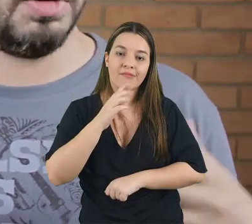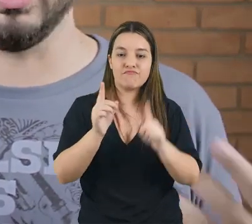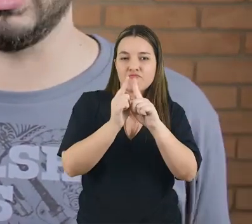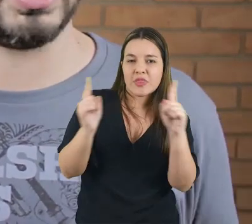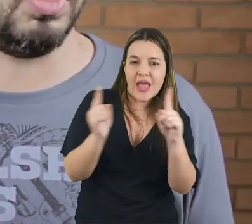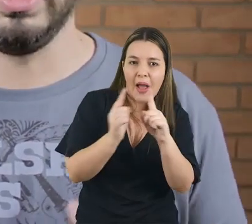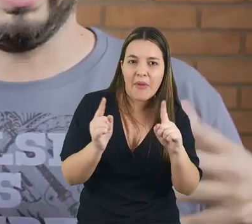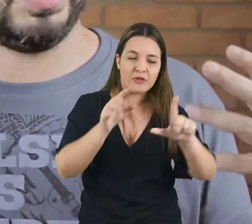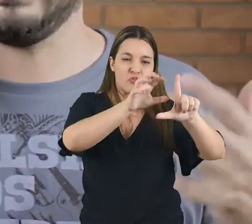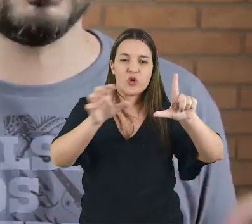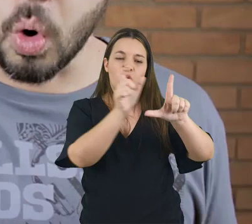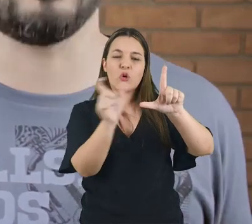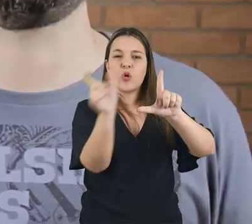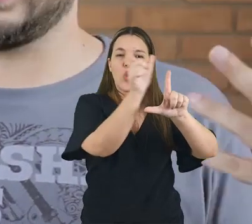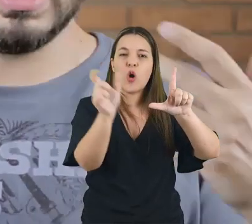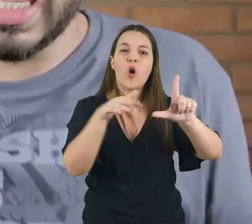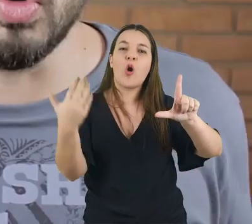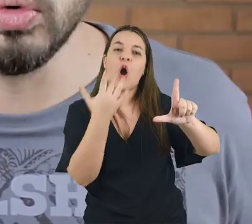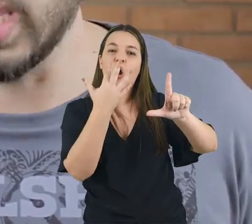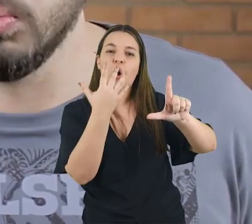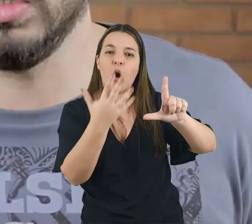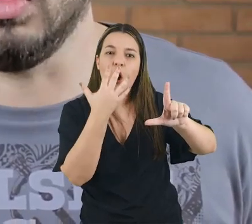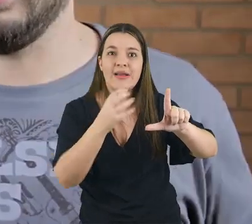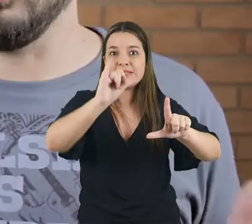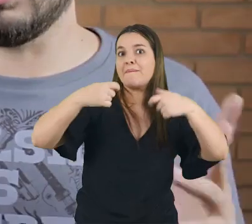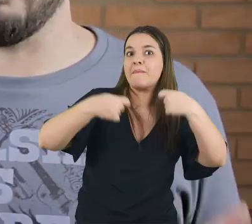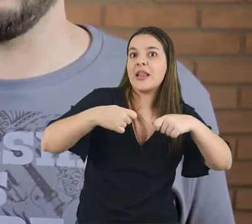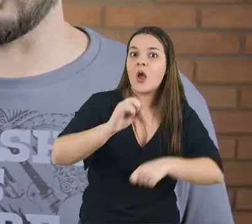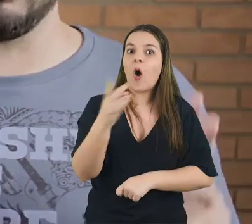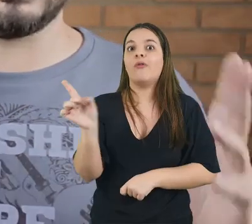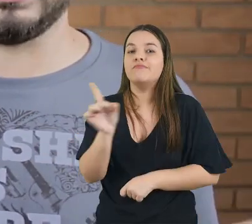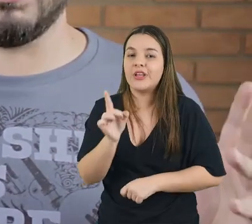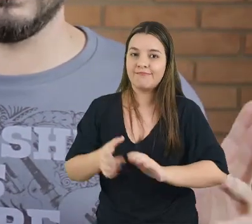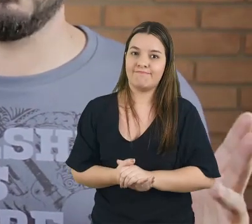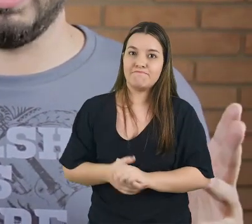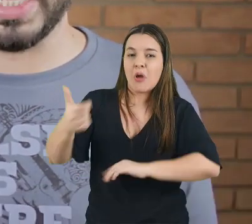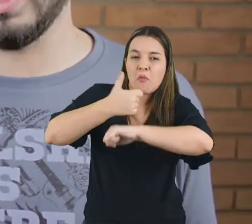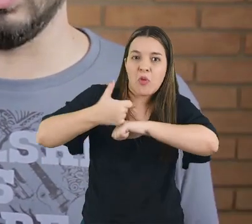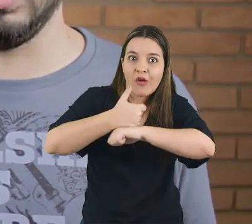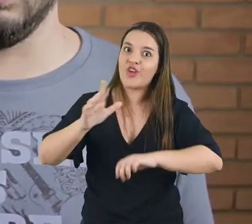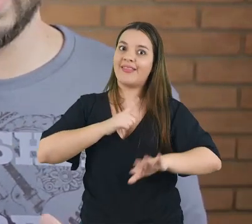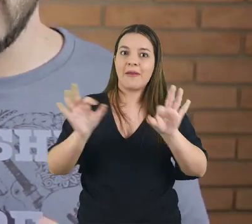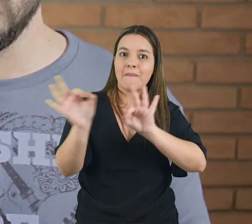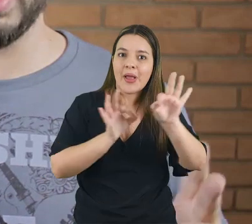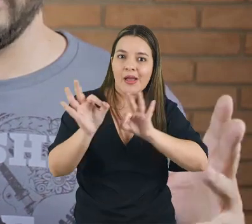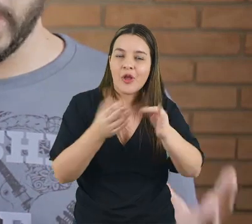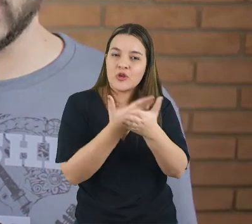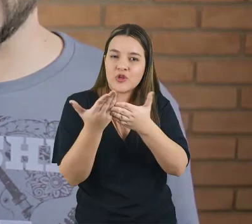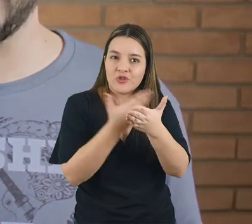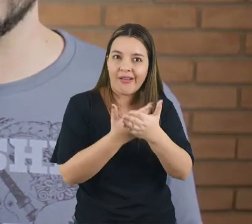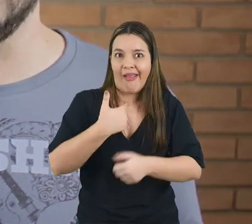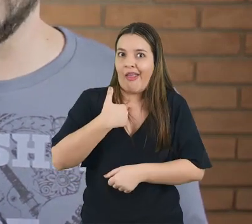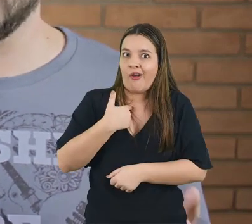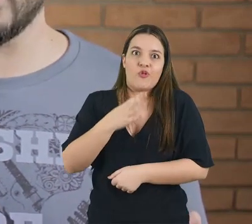vai ficar, em que posição, que cor, se tem ou não tem um botão. Então, normalmente, como o designer é mais preparado do que um leigo para